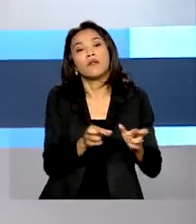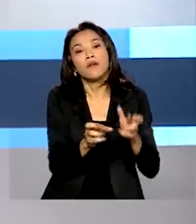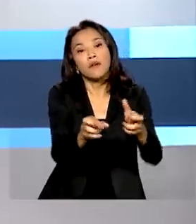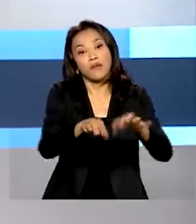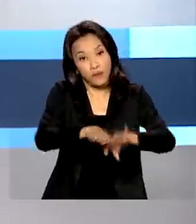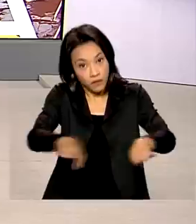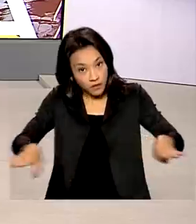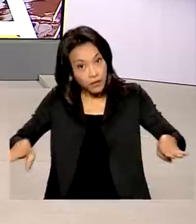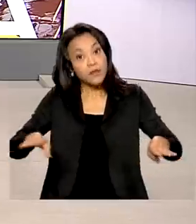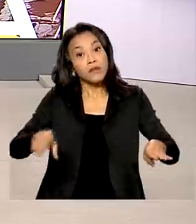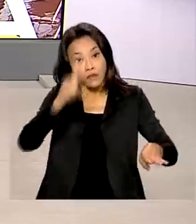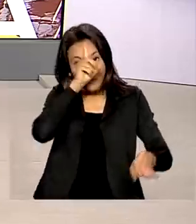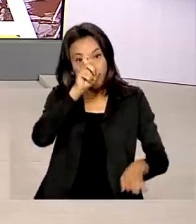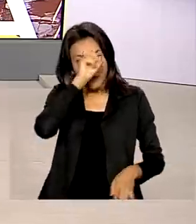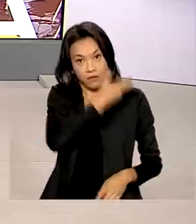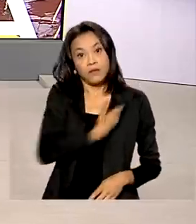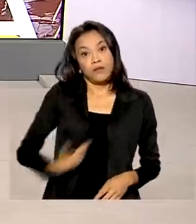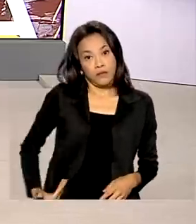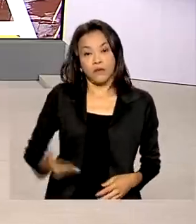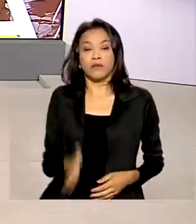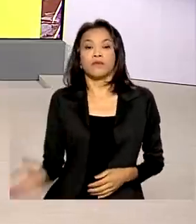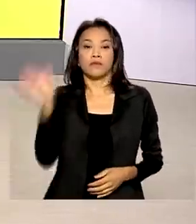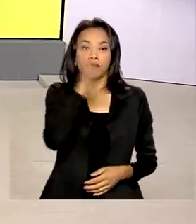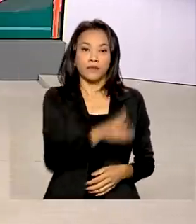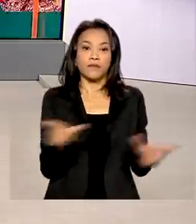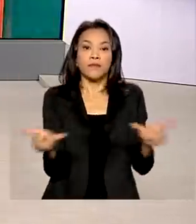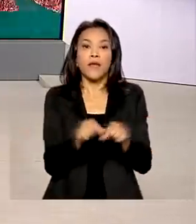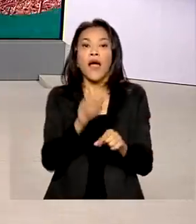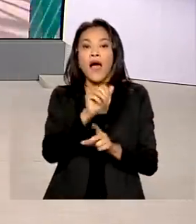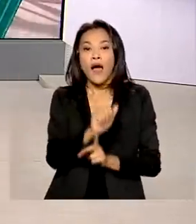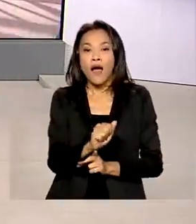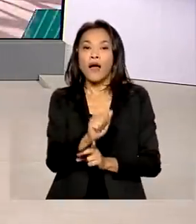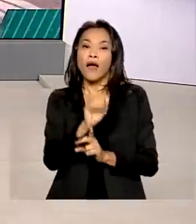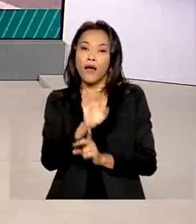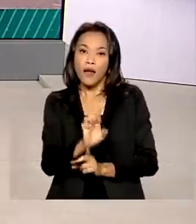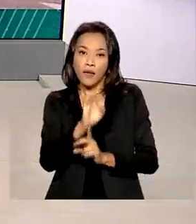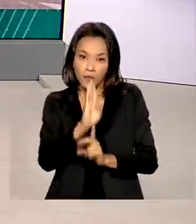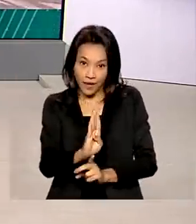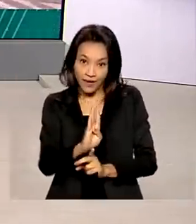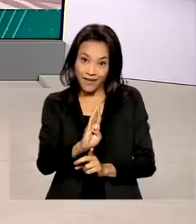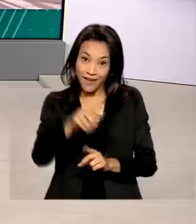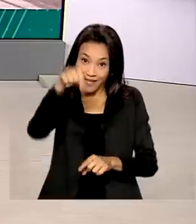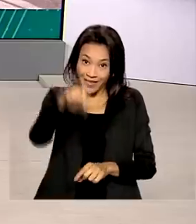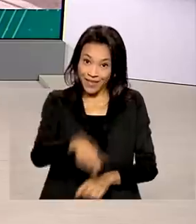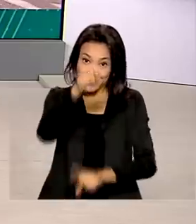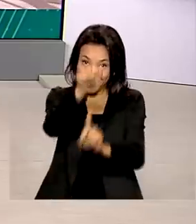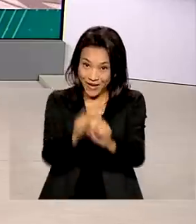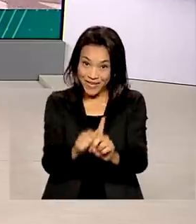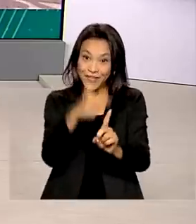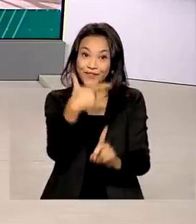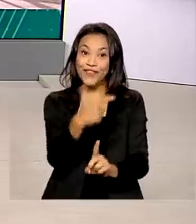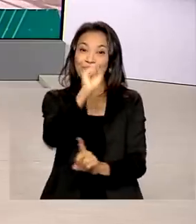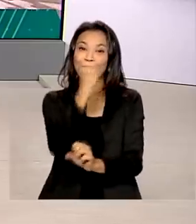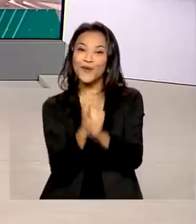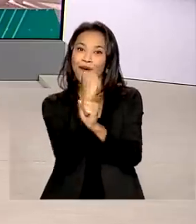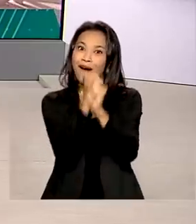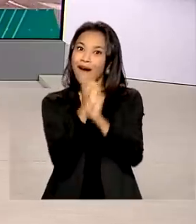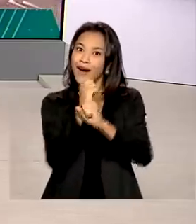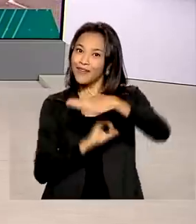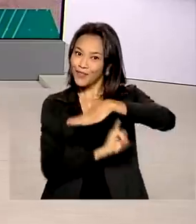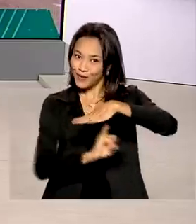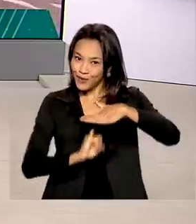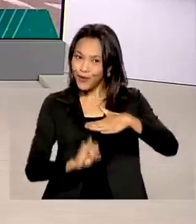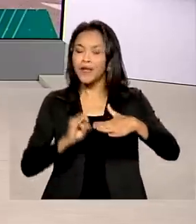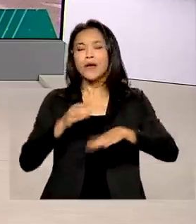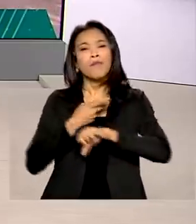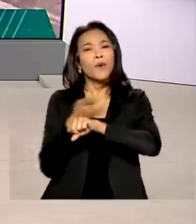no SUS. A Agência Espacial Brasileira comemora 28 anos neste mês. A instituição tem um papel fundamental na busca